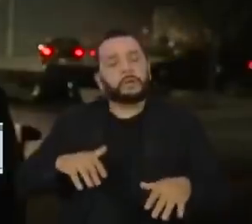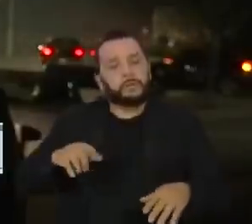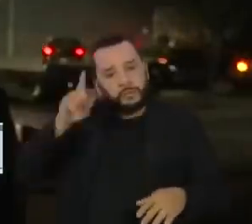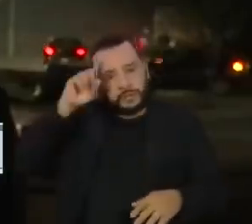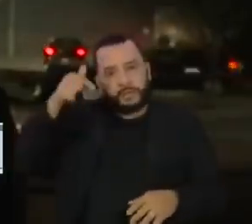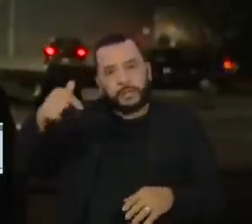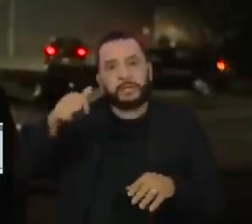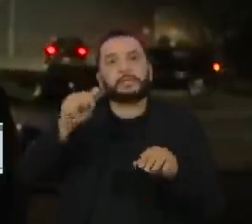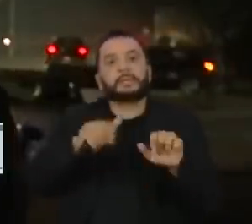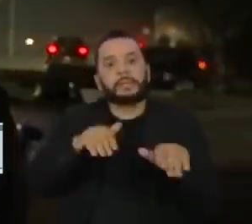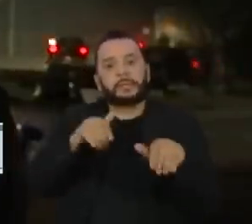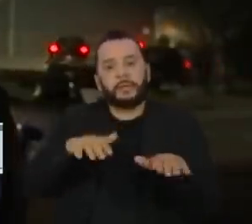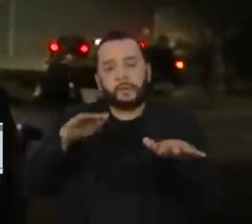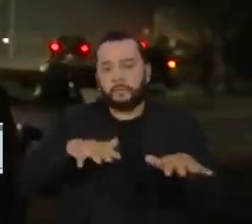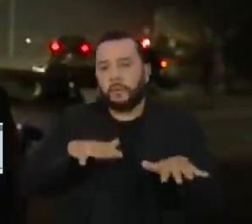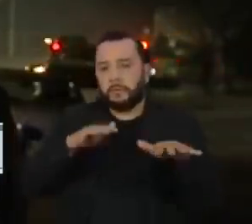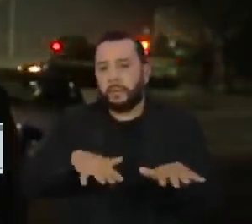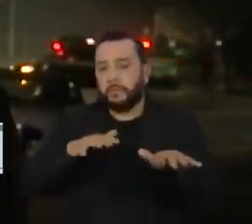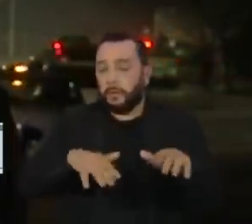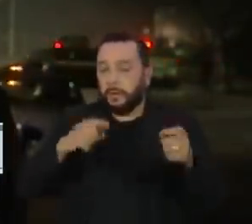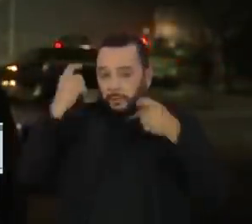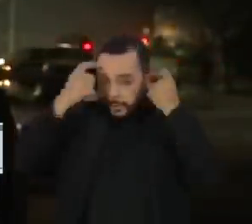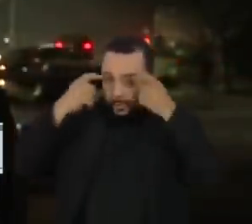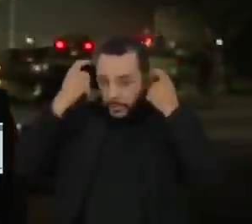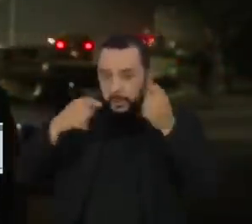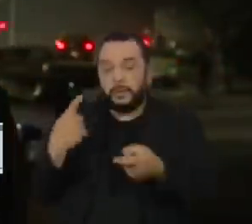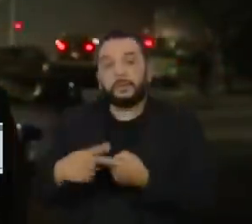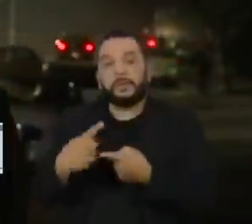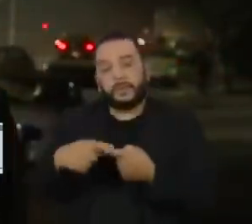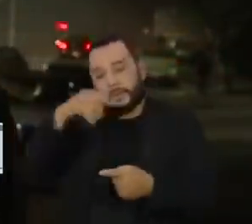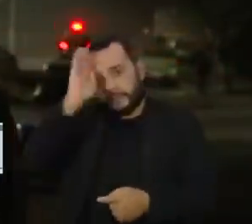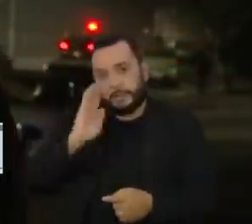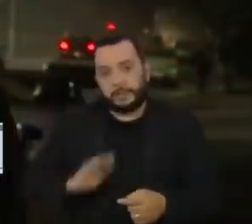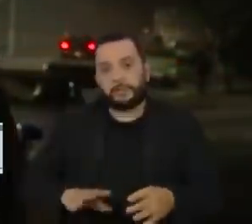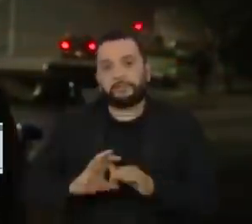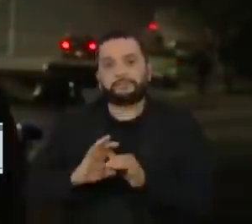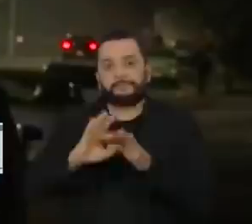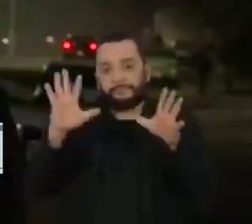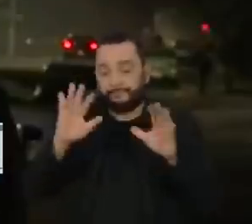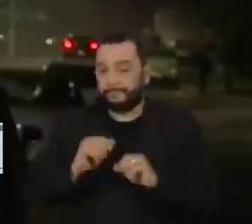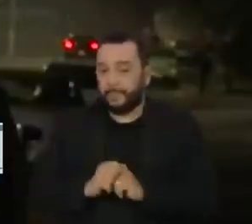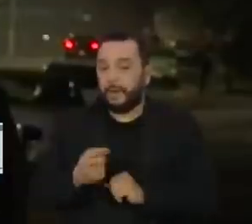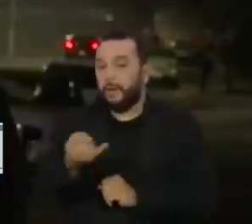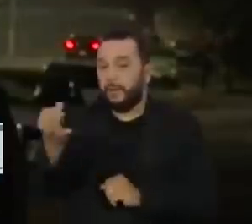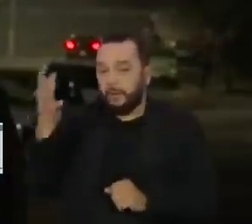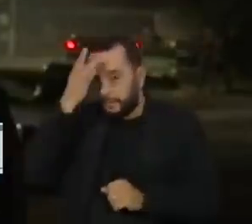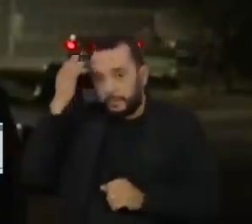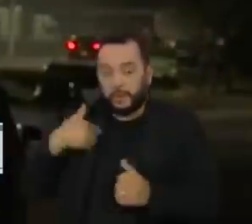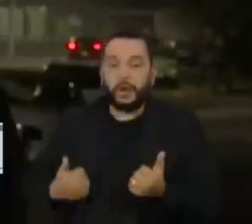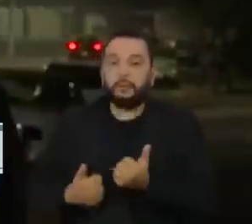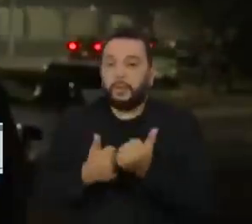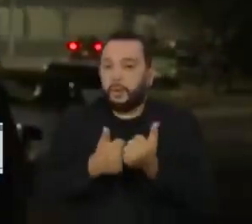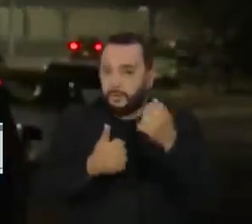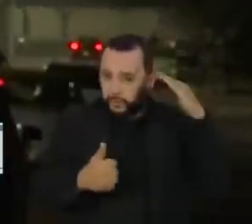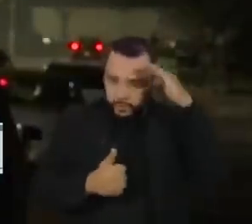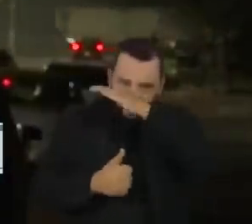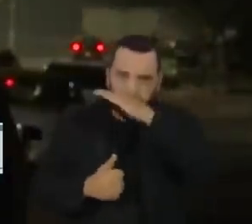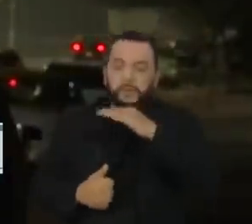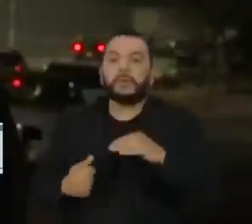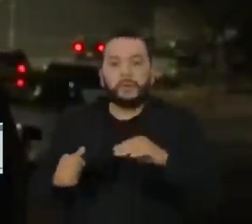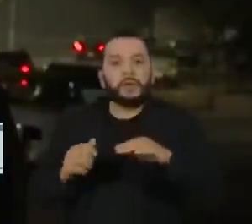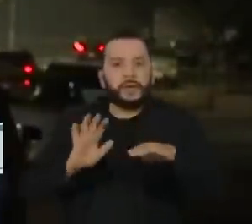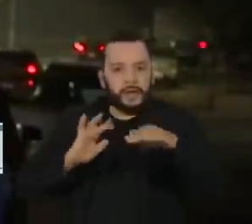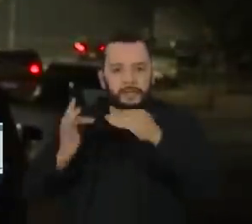dia 7 de setembro, feriado da Independência do Brasil. Eles citaram que apoiadores do presidente usam as redes